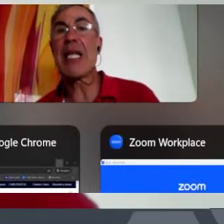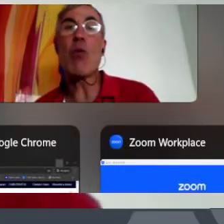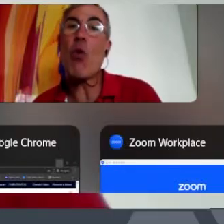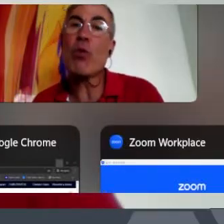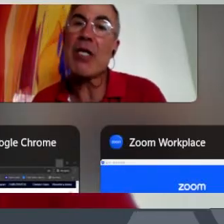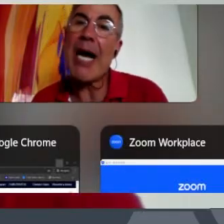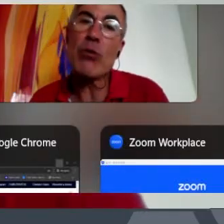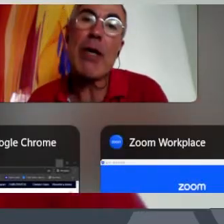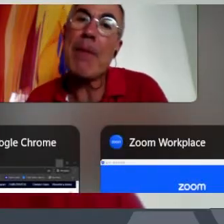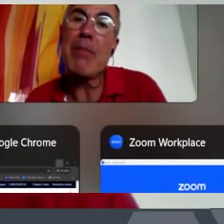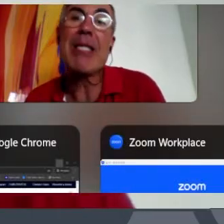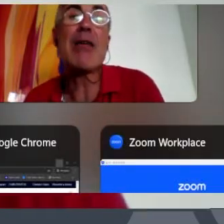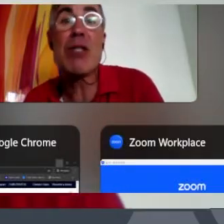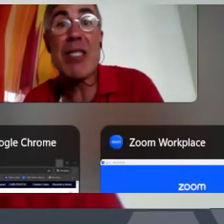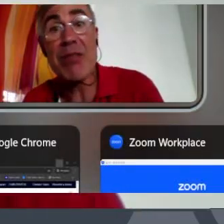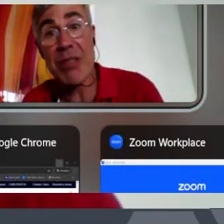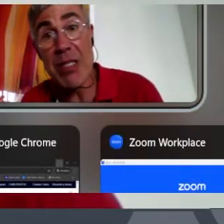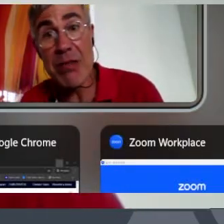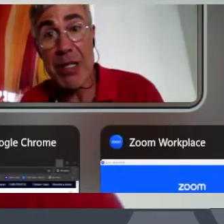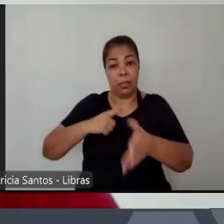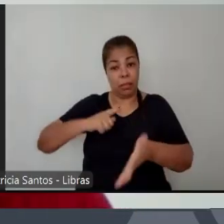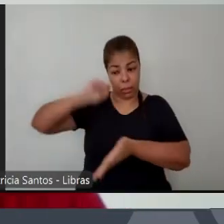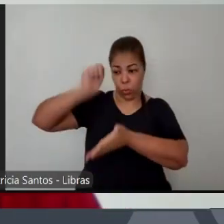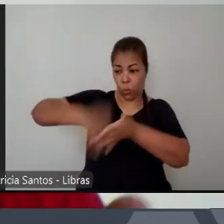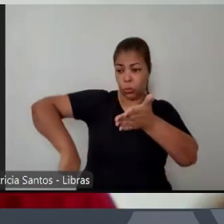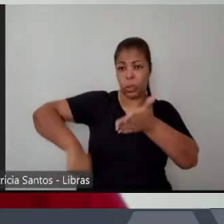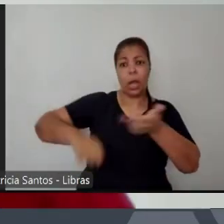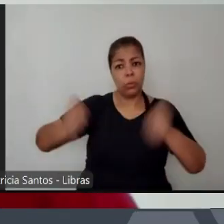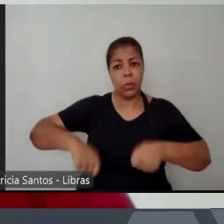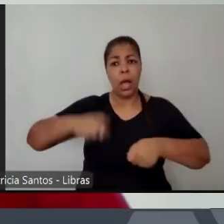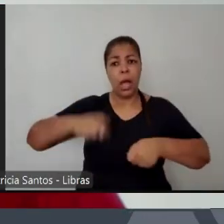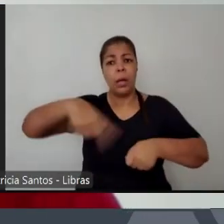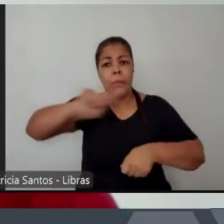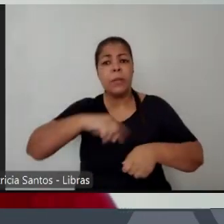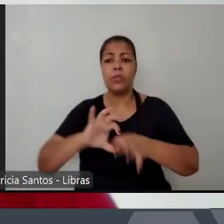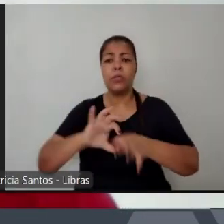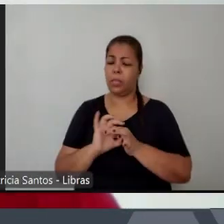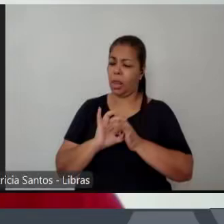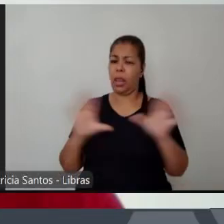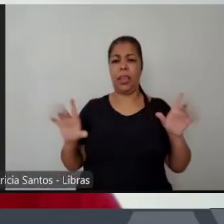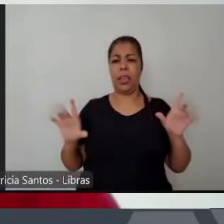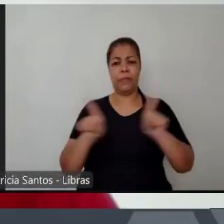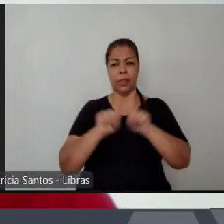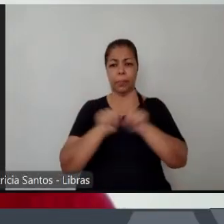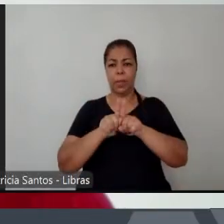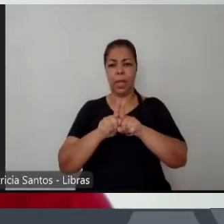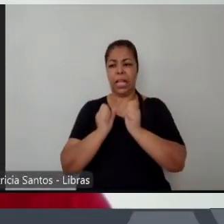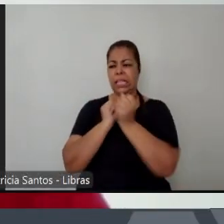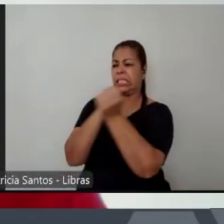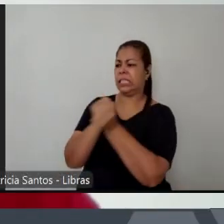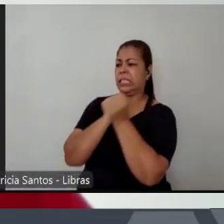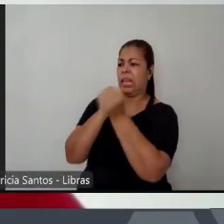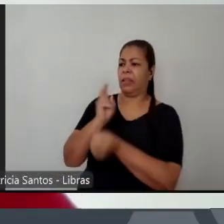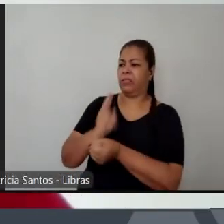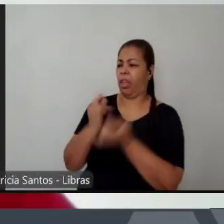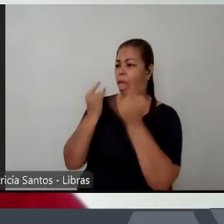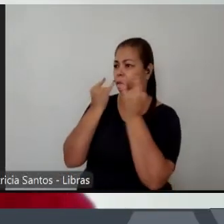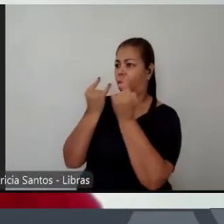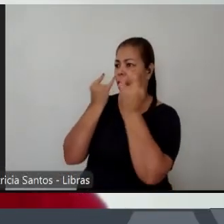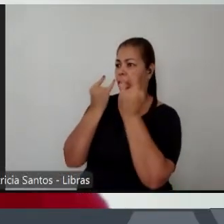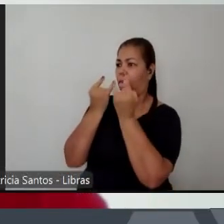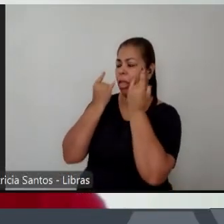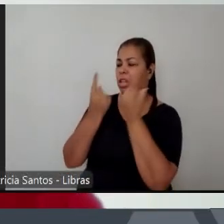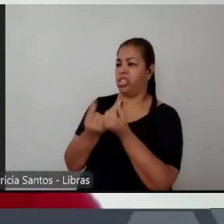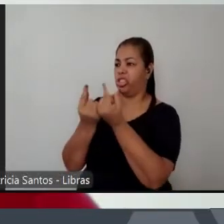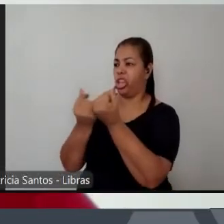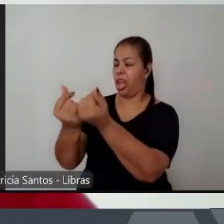ter um contrato que permita que você viva que você não seja escravo do dinheiro porque na verdade você está se tornando